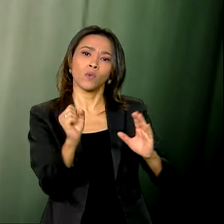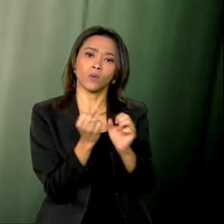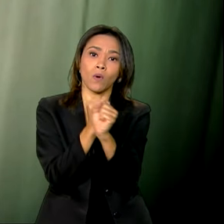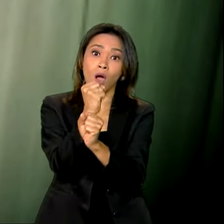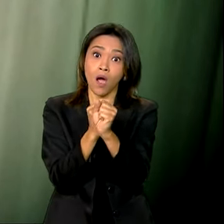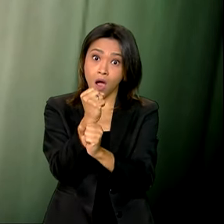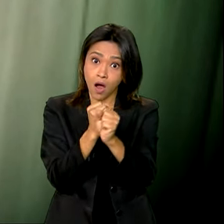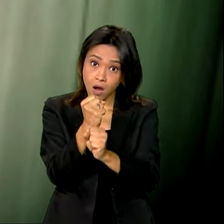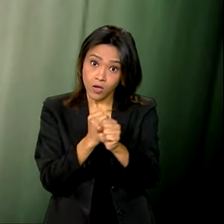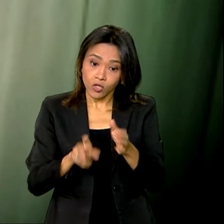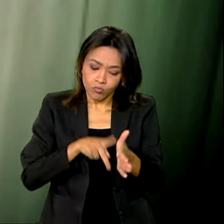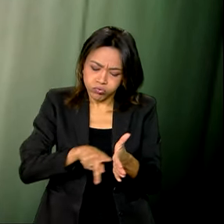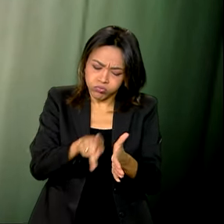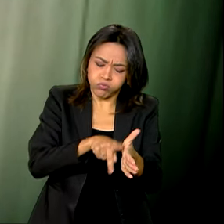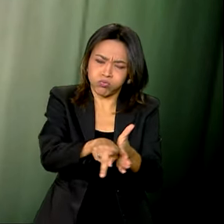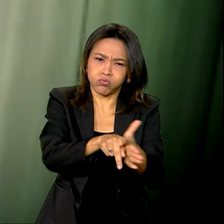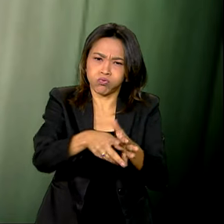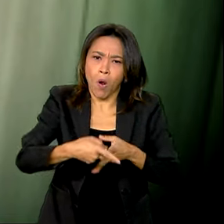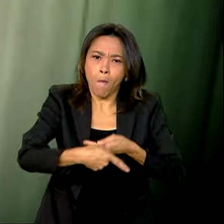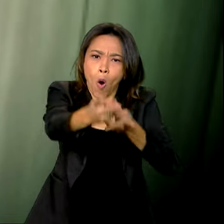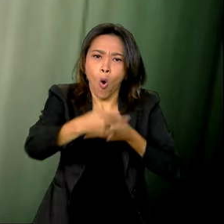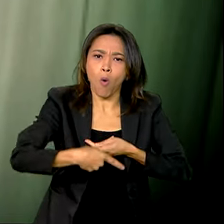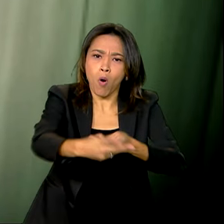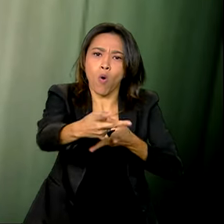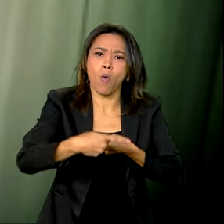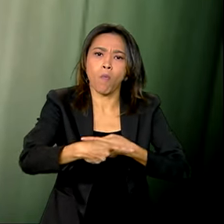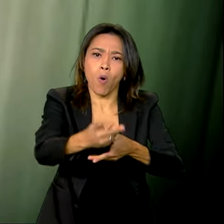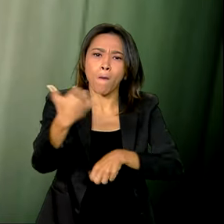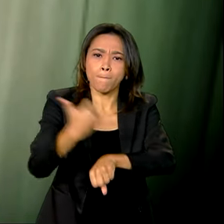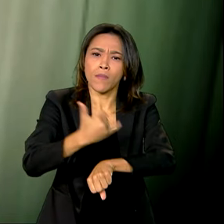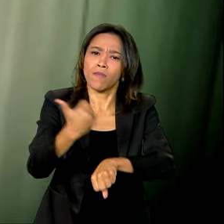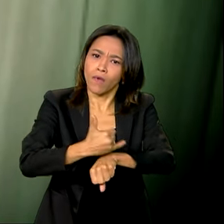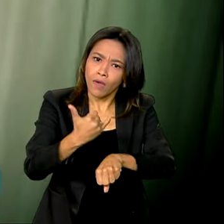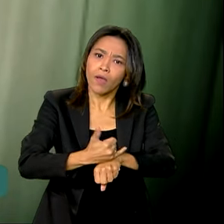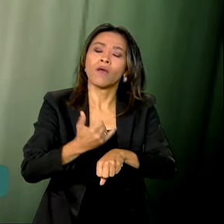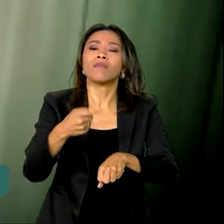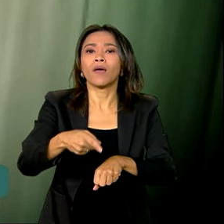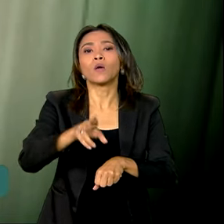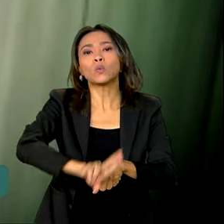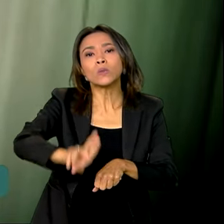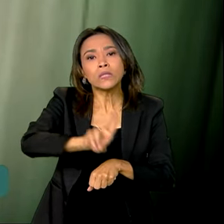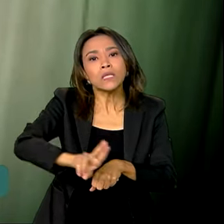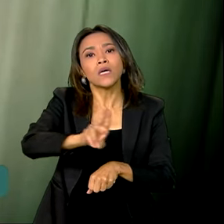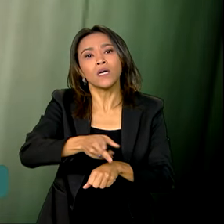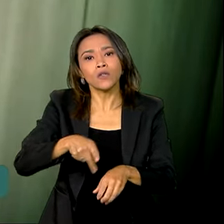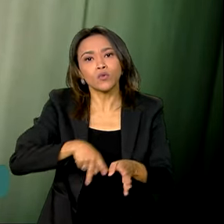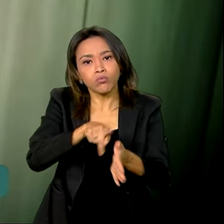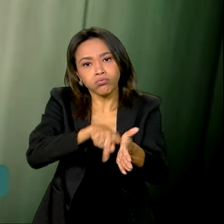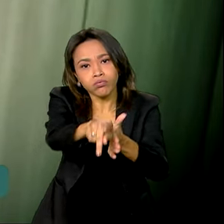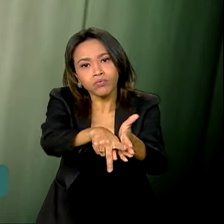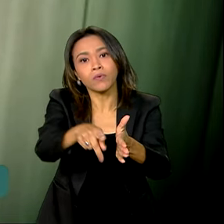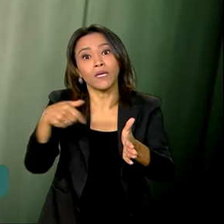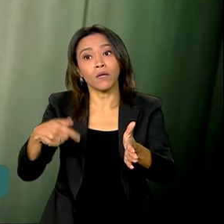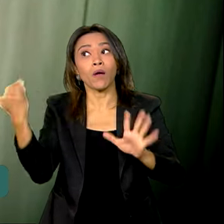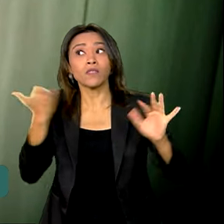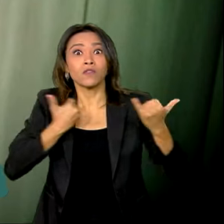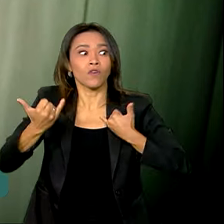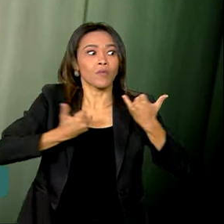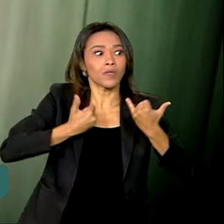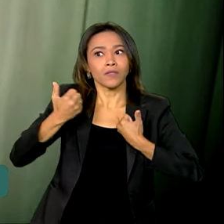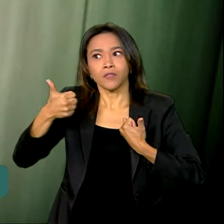carga transportada, carga geral, exceto minério, transportada pelas ferrovias. Então as notícias são muito promissoras